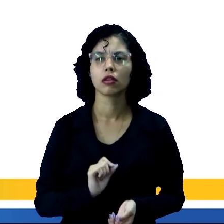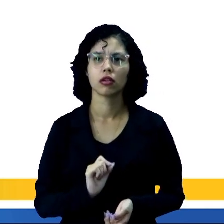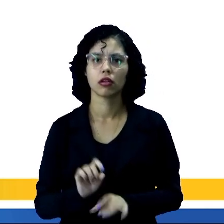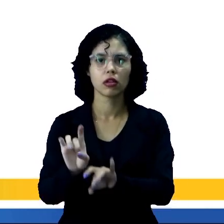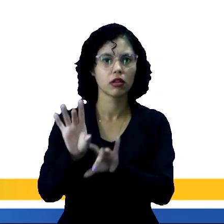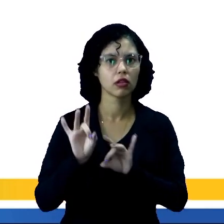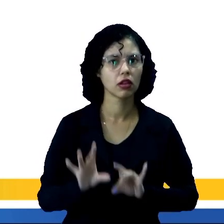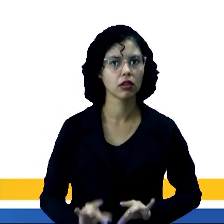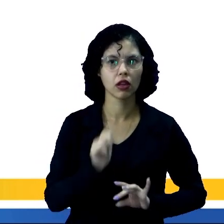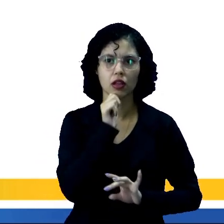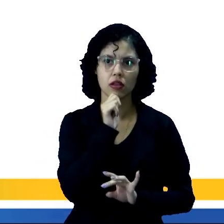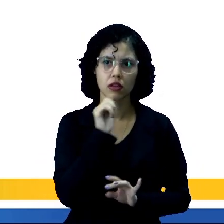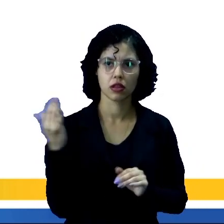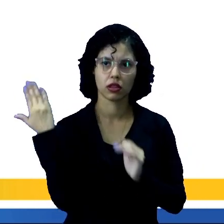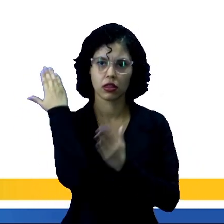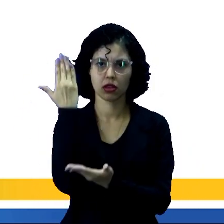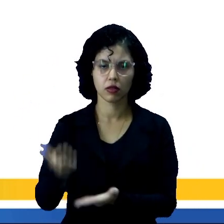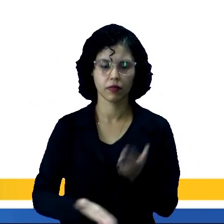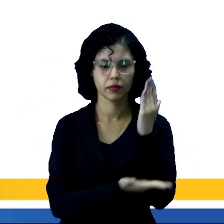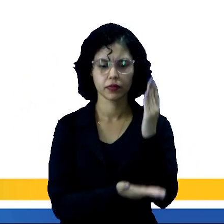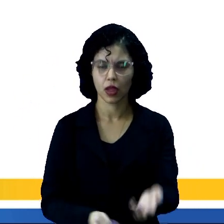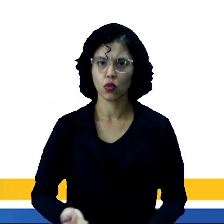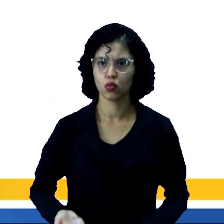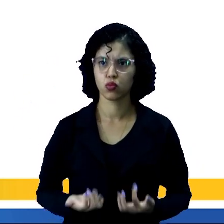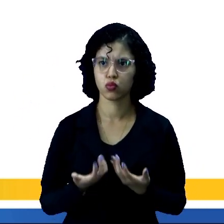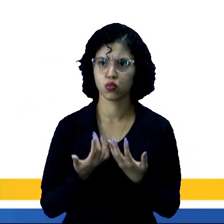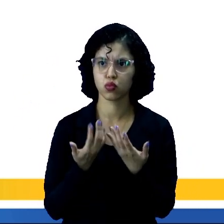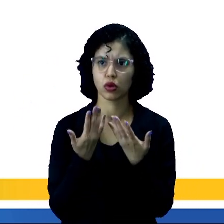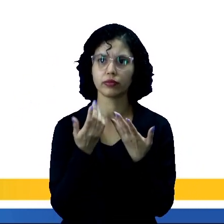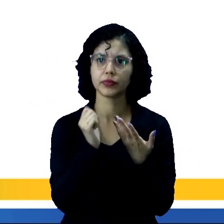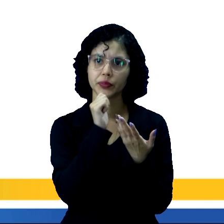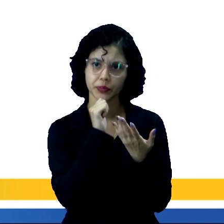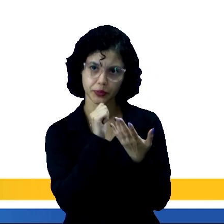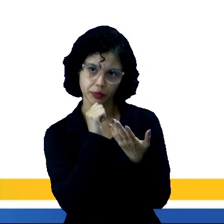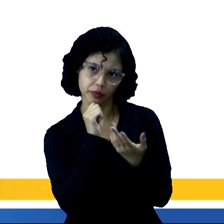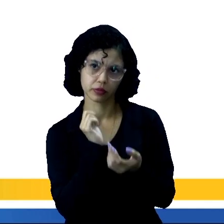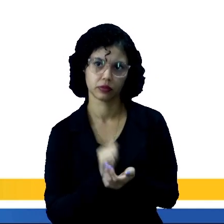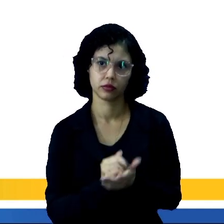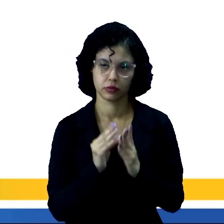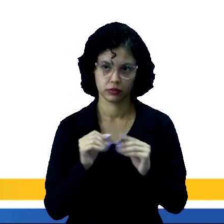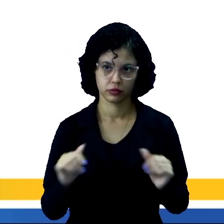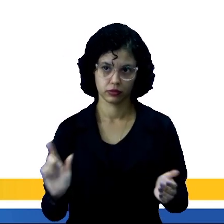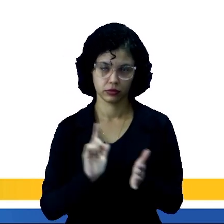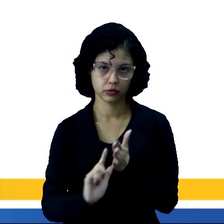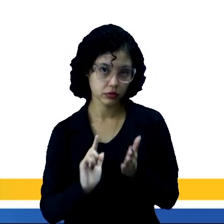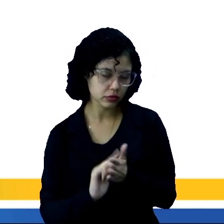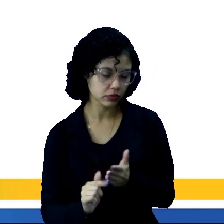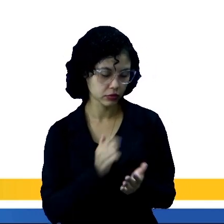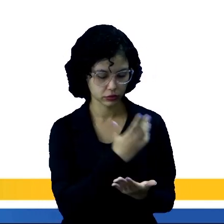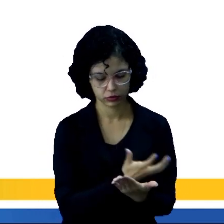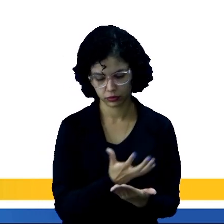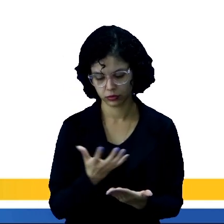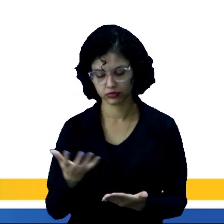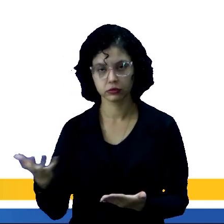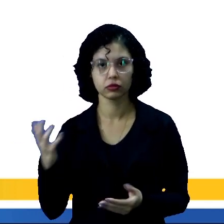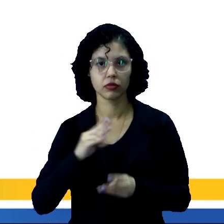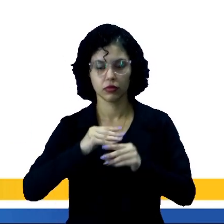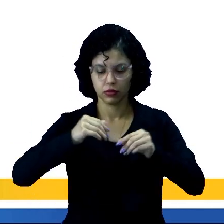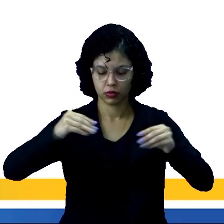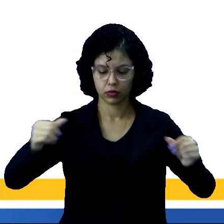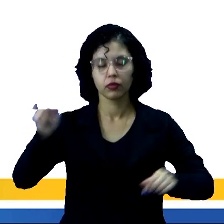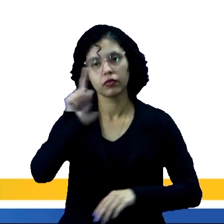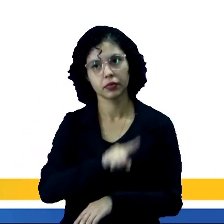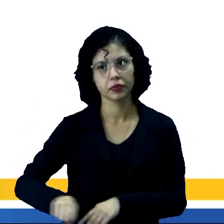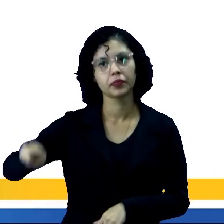de derrubada da mata, queima, queimada para limpar o solo e o plantio. E esse ciclo se